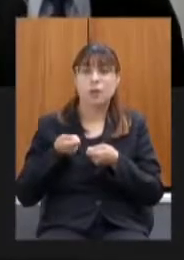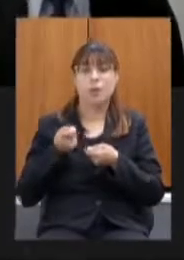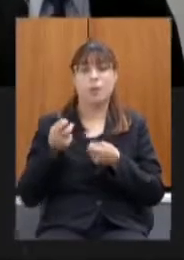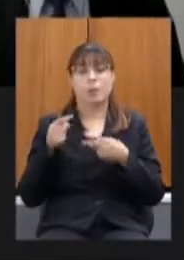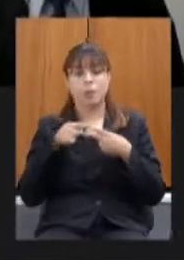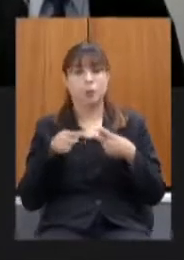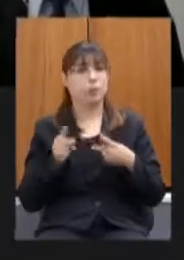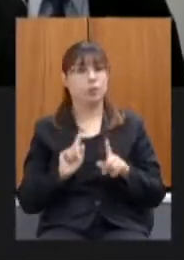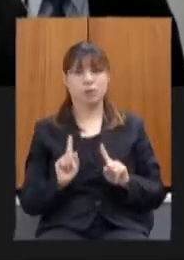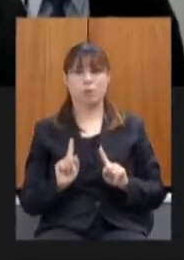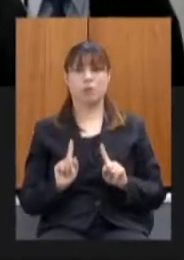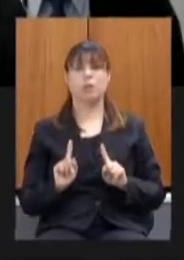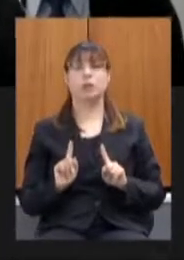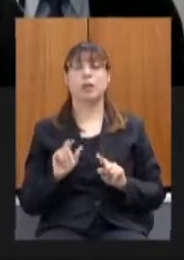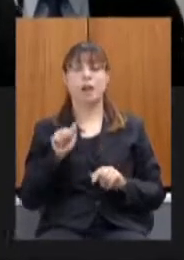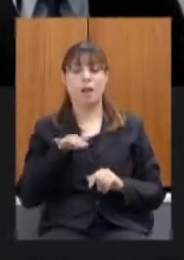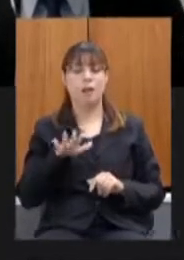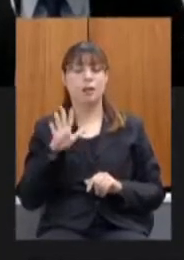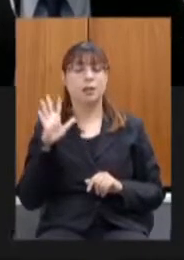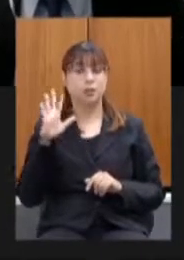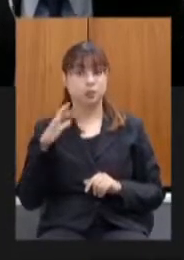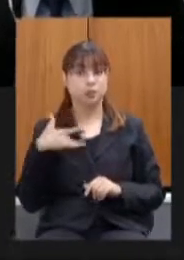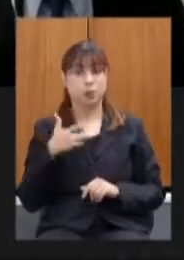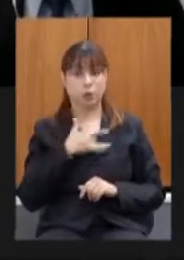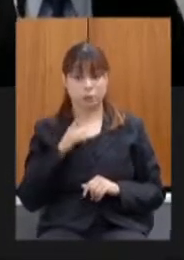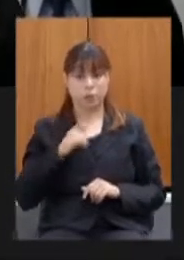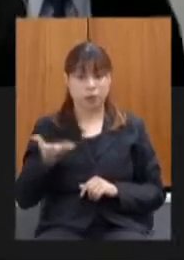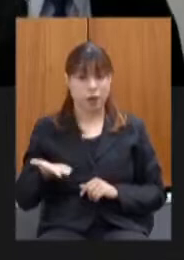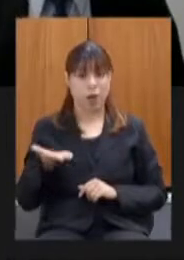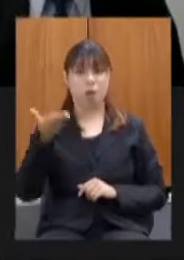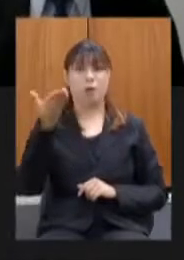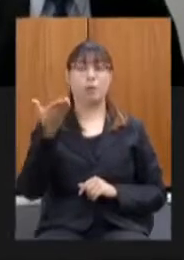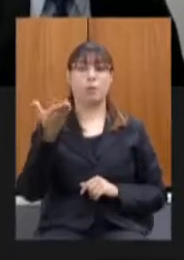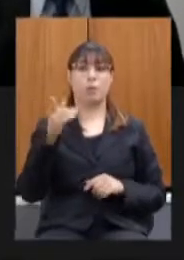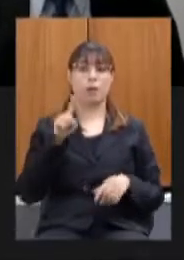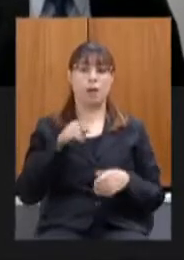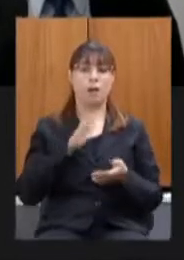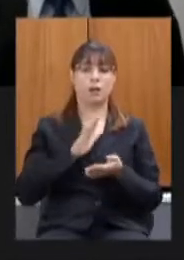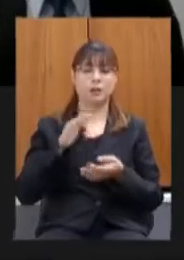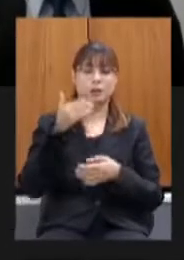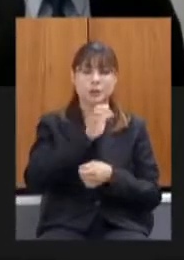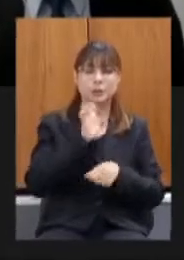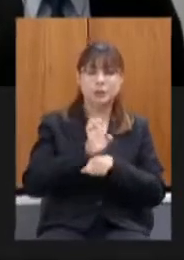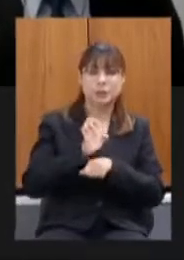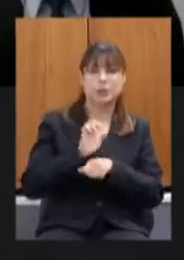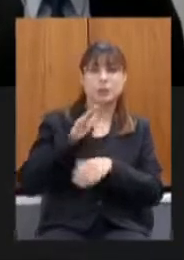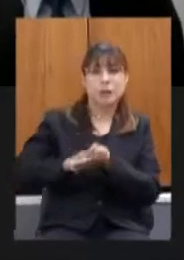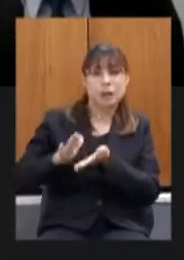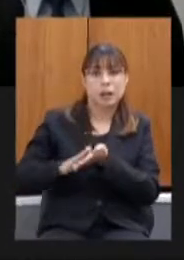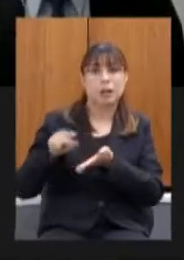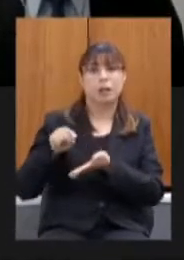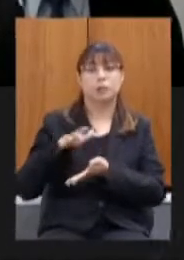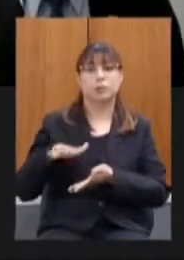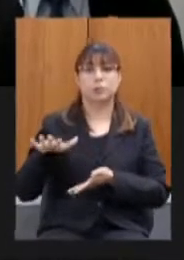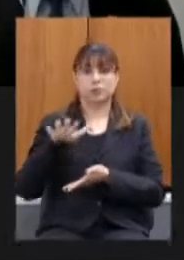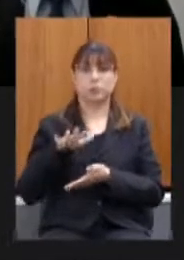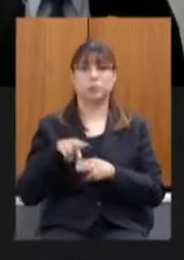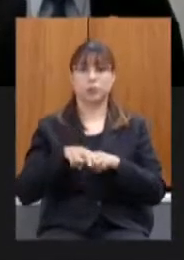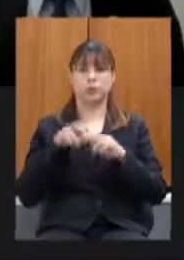pelo contrário na área de saúde houve até um aumento dos gastos do Estado referente à pandemia